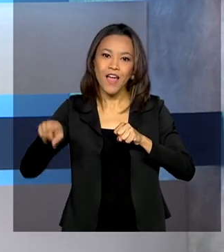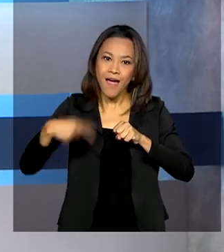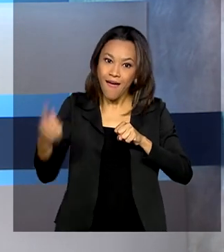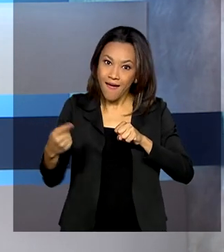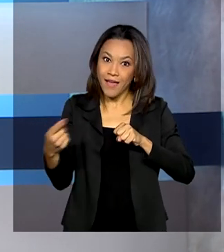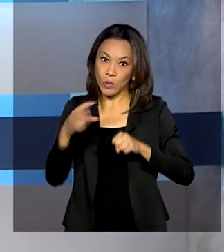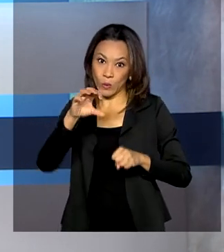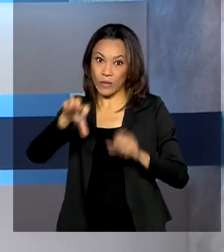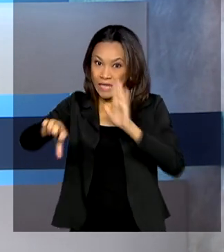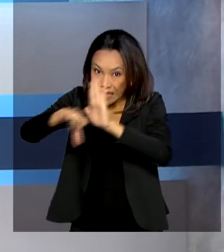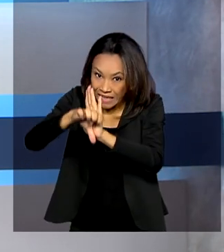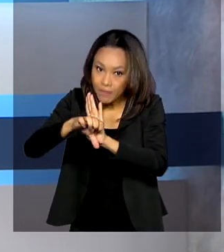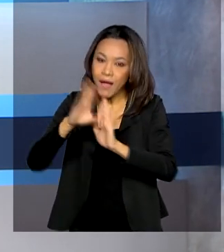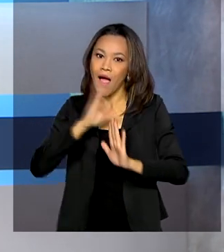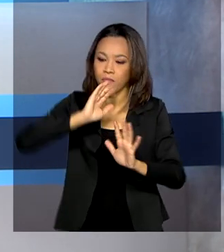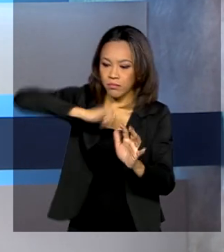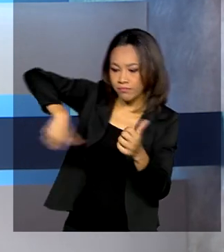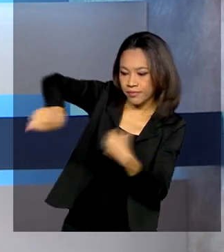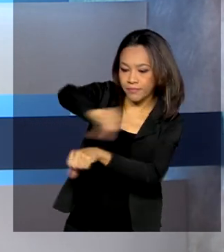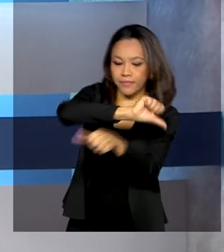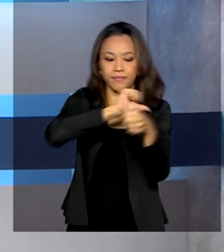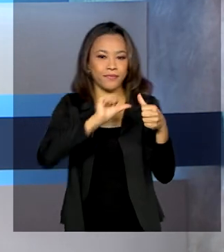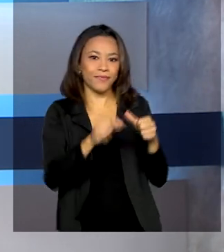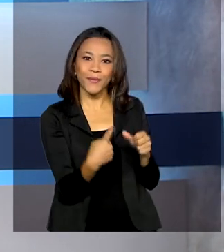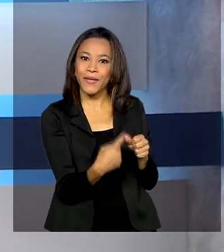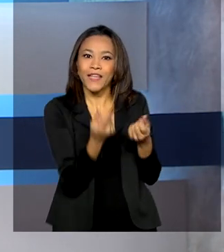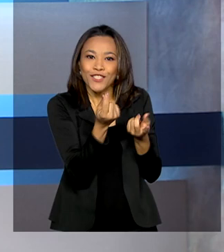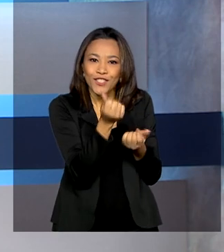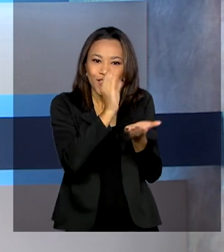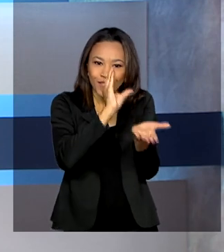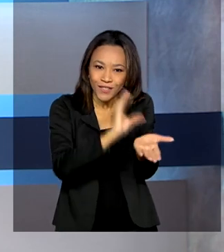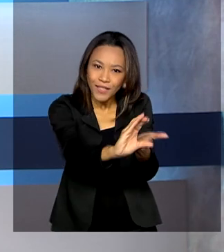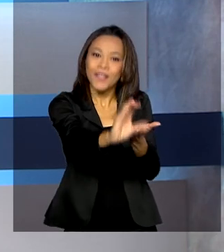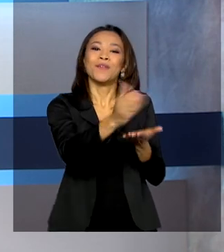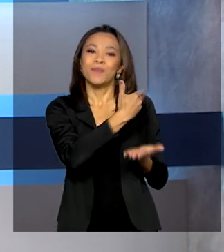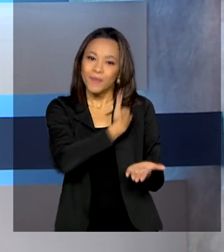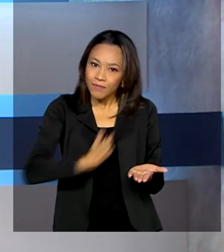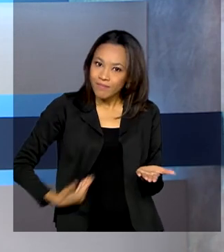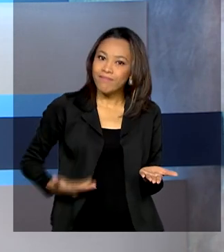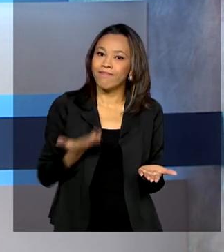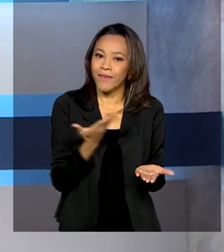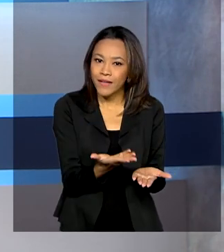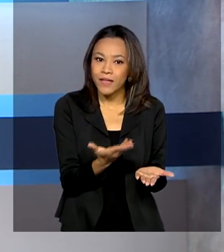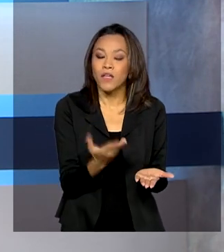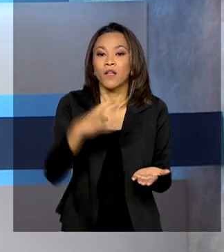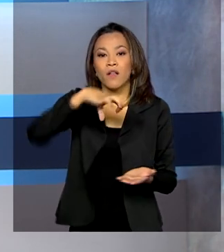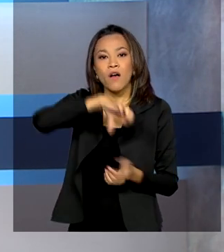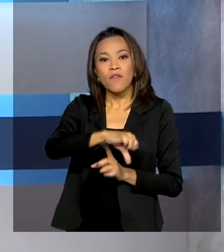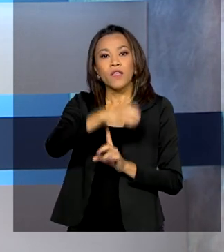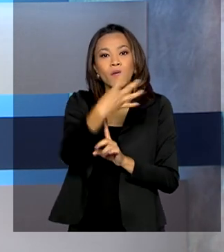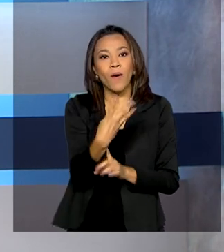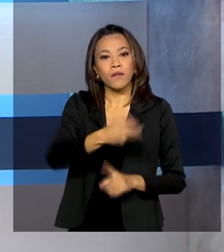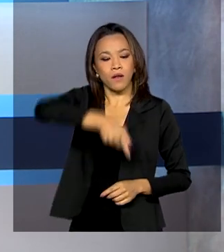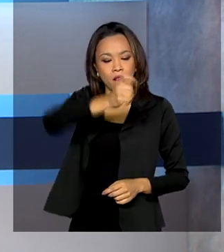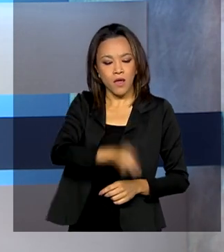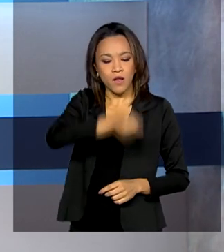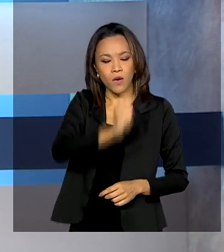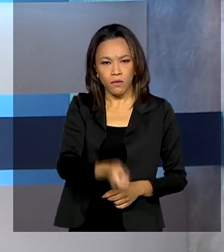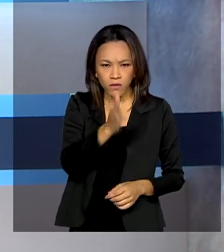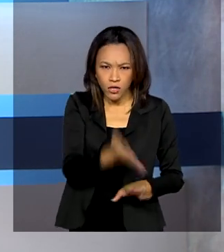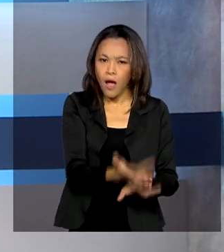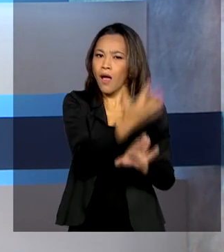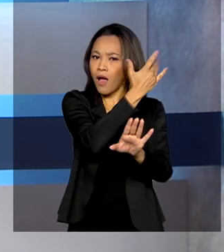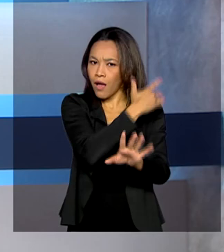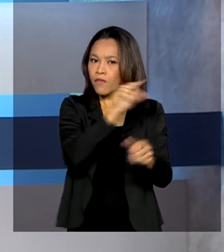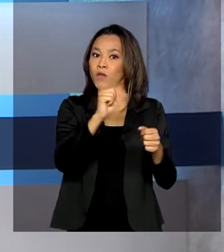transforma de forma mais rápida e eficiente em recursos para os cofres públicos. 94 leilões já foram realizados